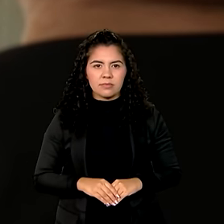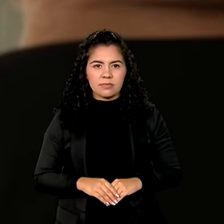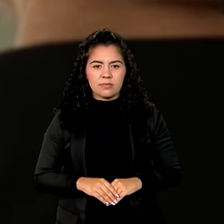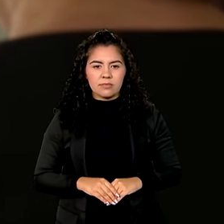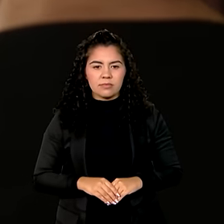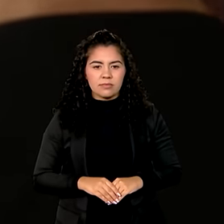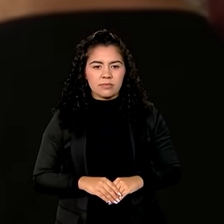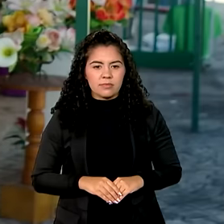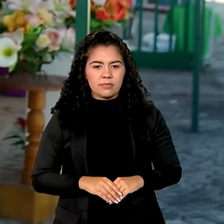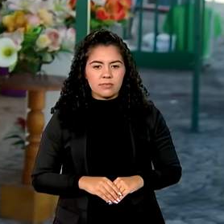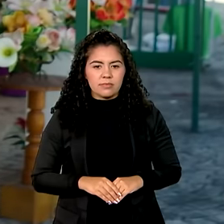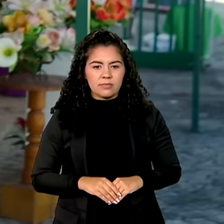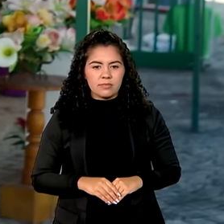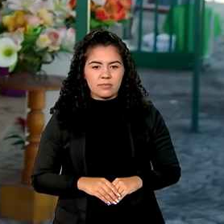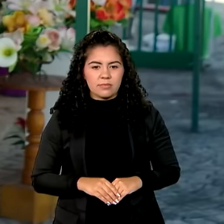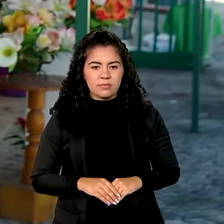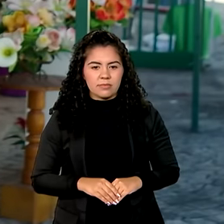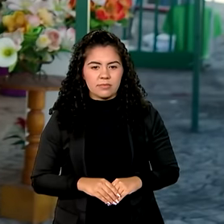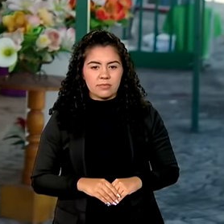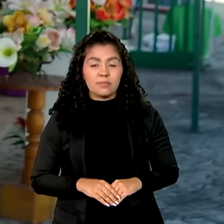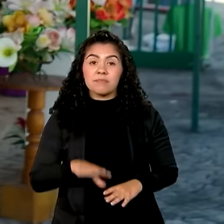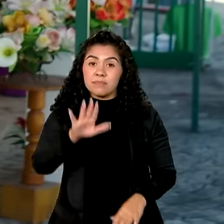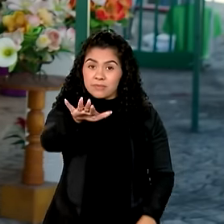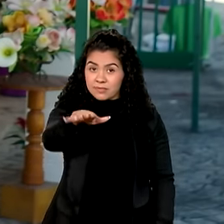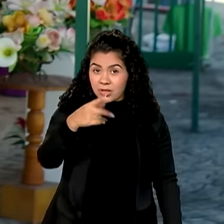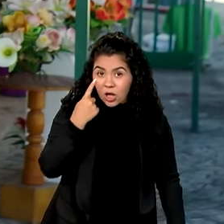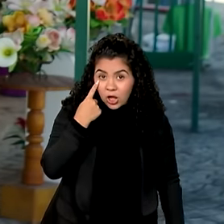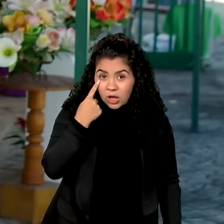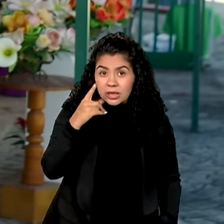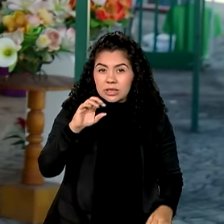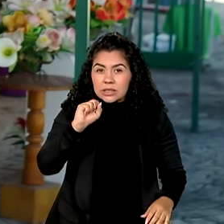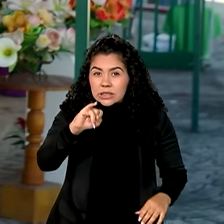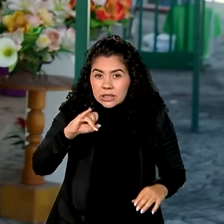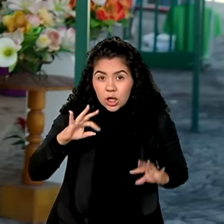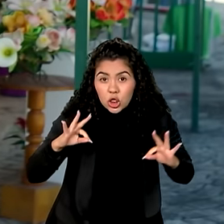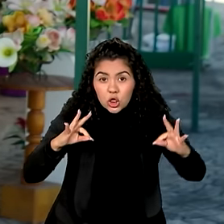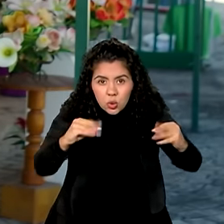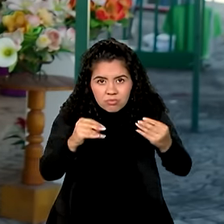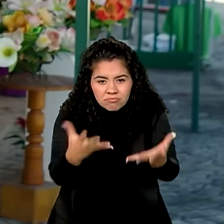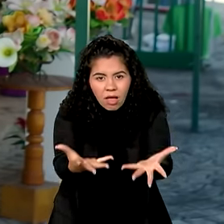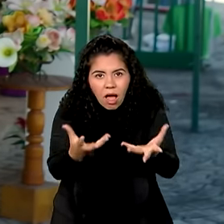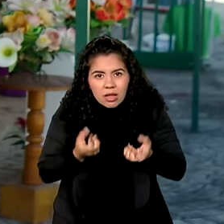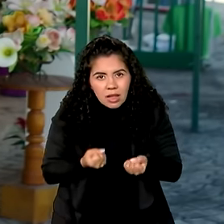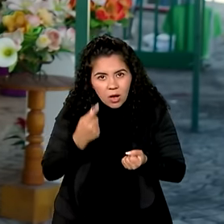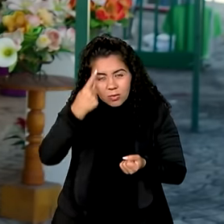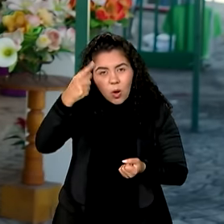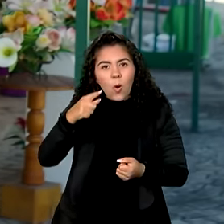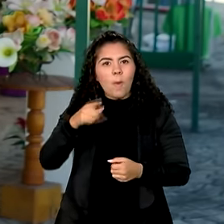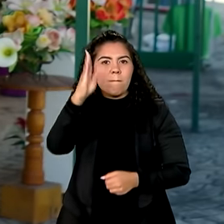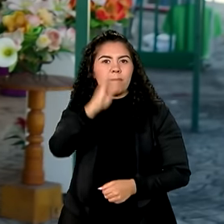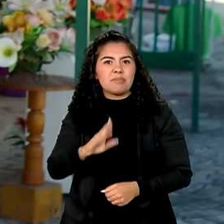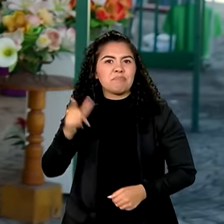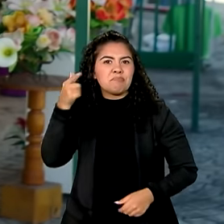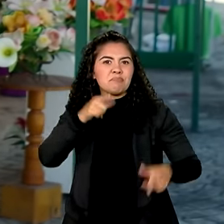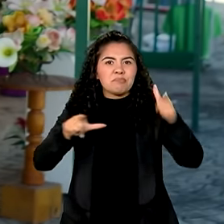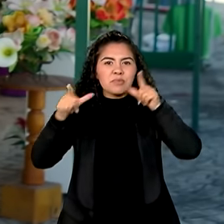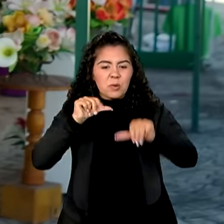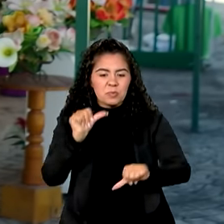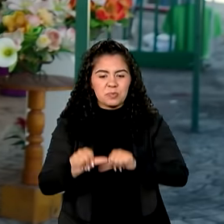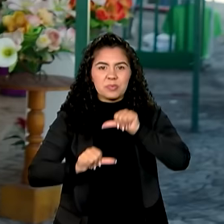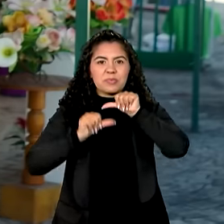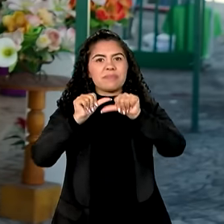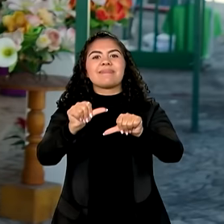Vou levar essa aqui. Olha, se todos abraçarem a ideia, o país só tem a ganhar com esse plano de transformação